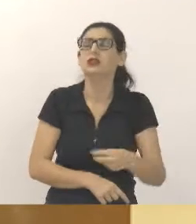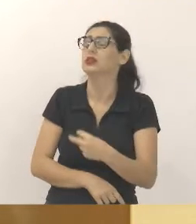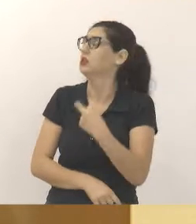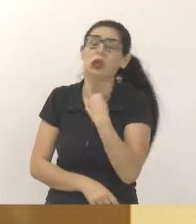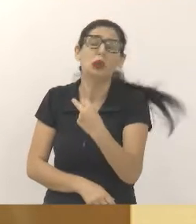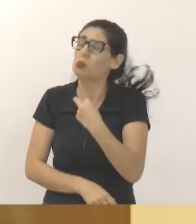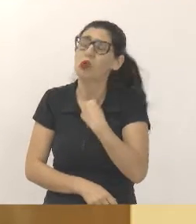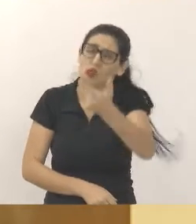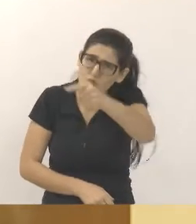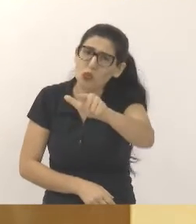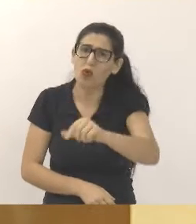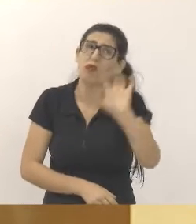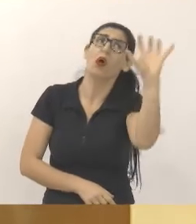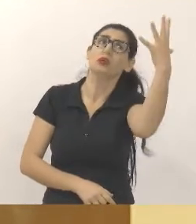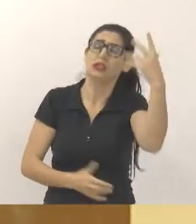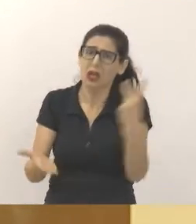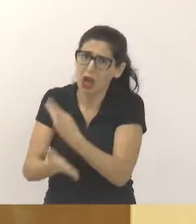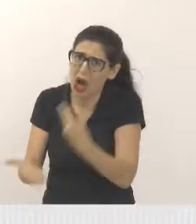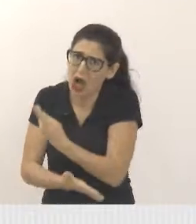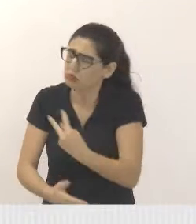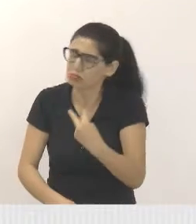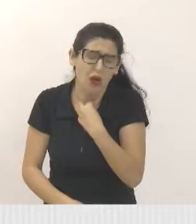e próximo, por favor.